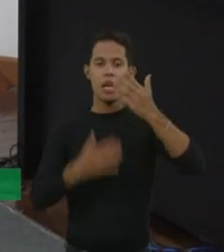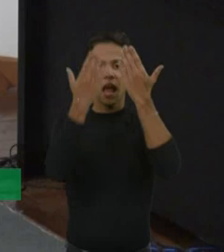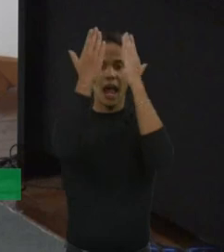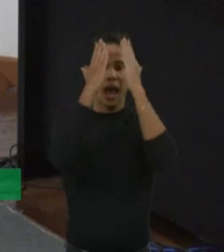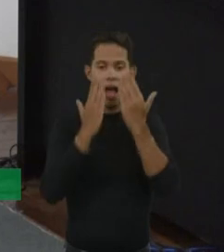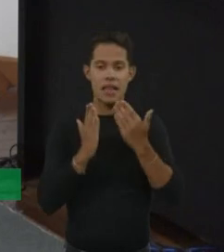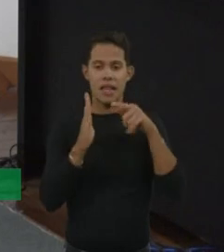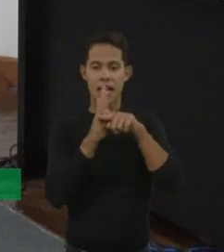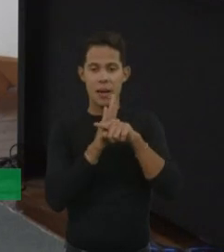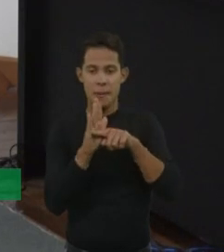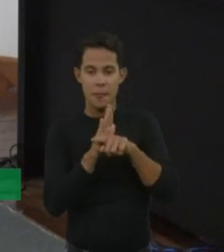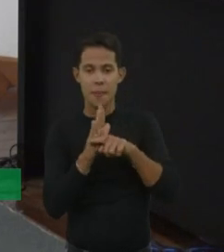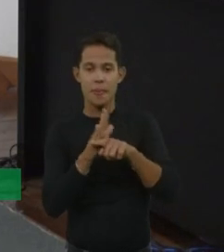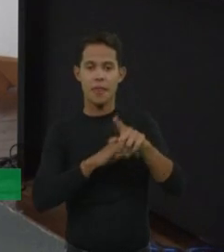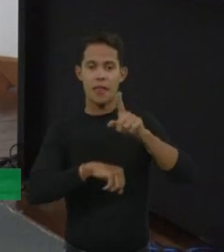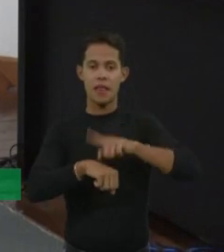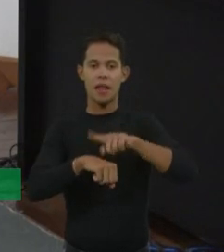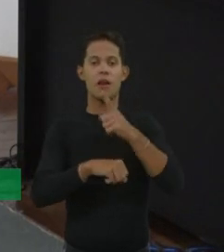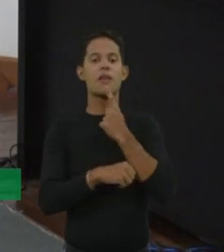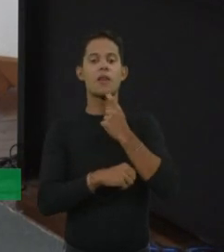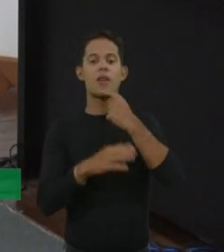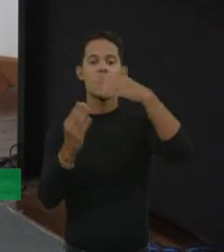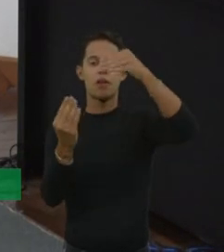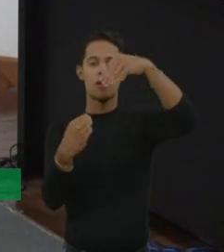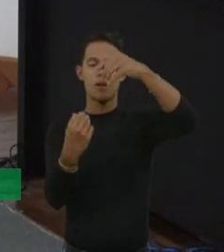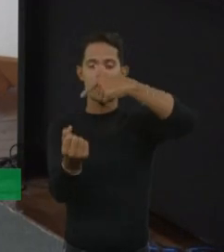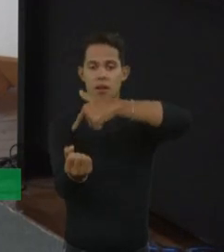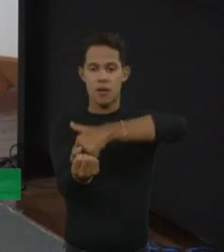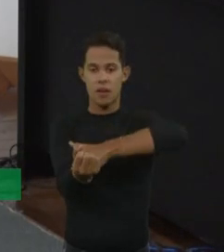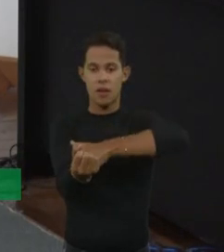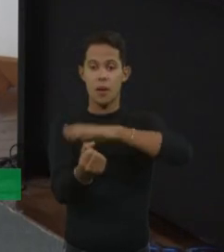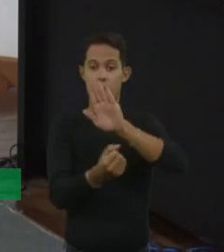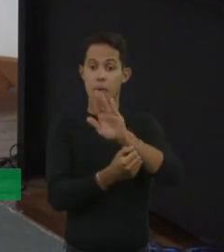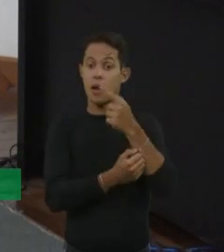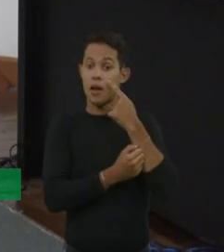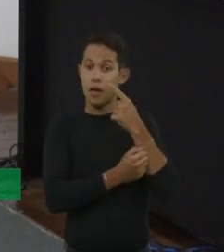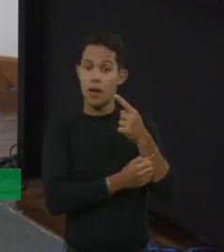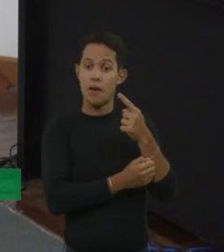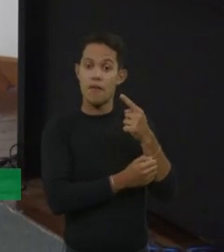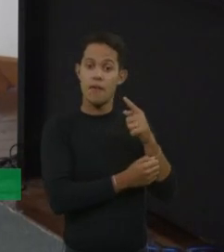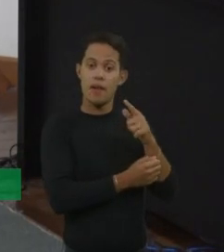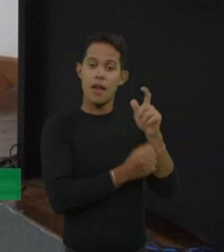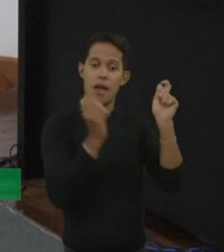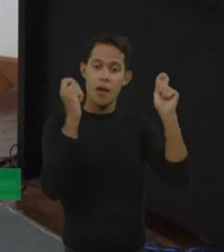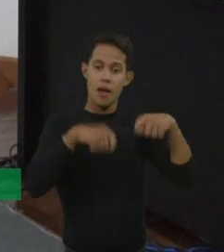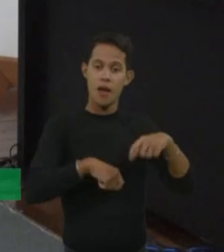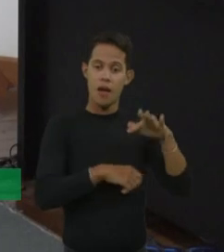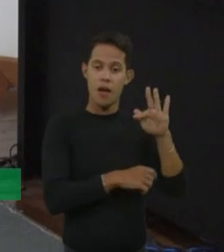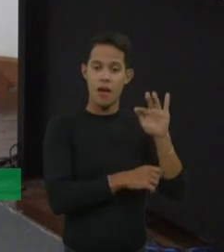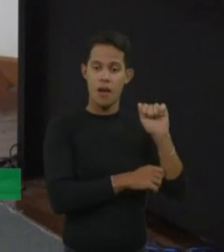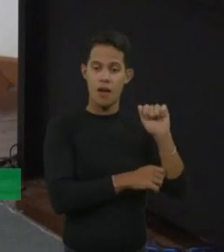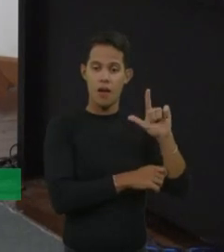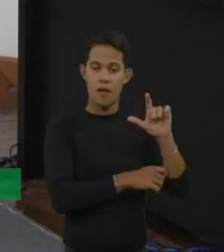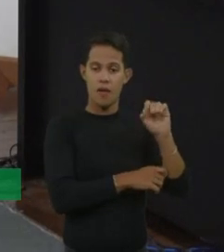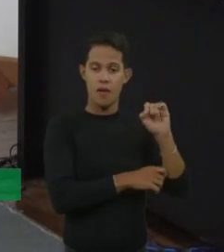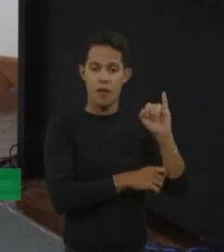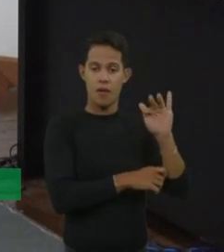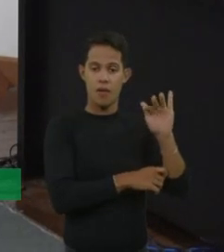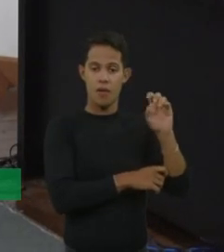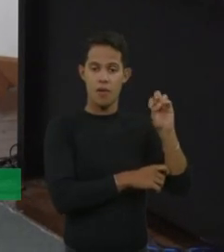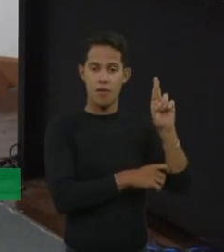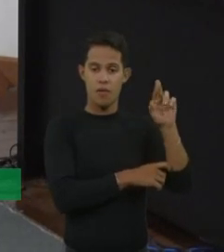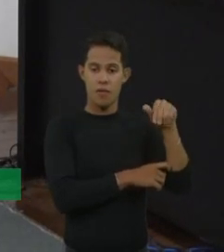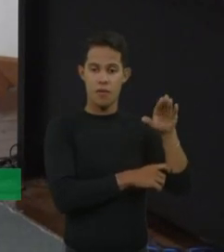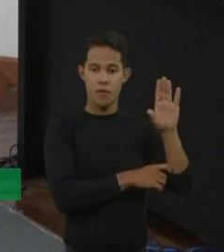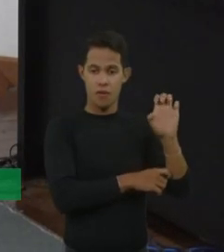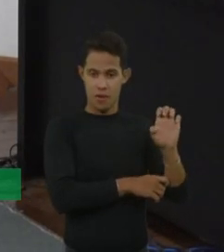ser nessa triagem, mas no teste de doação, que dá para ver a falciforme, que é uma outra doença de hemácias, e não da coagulação